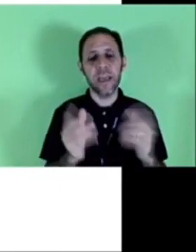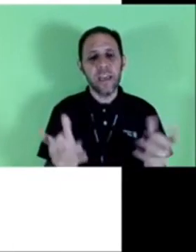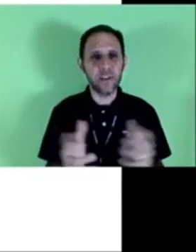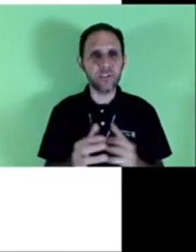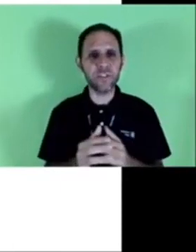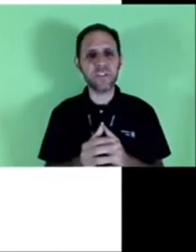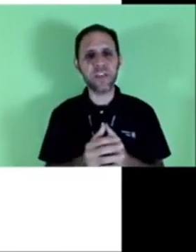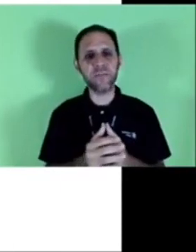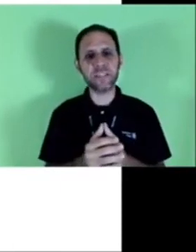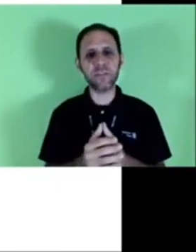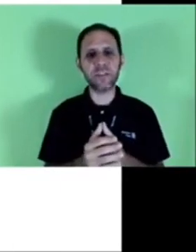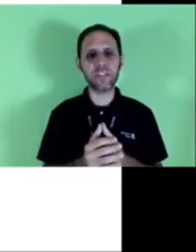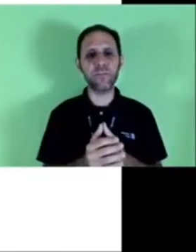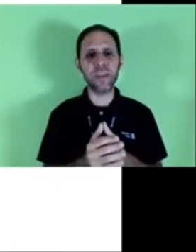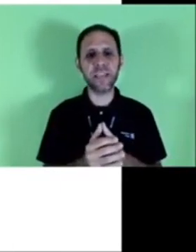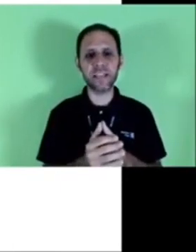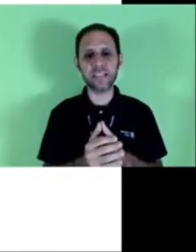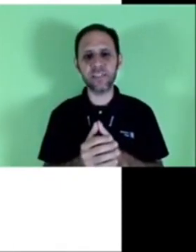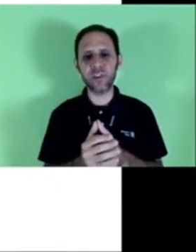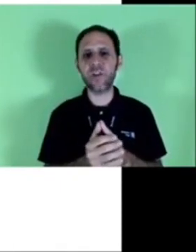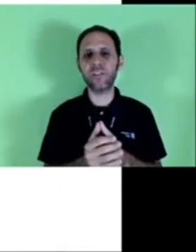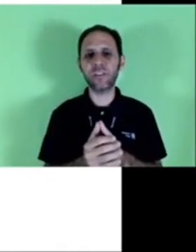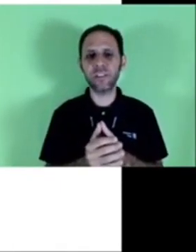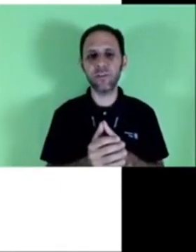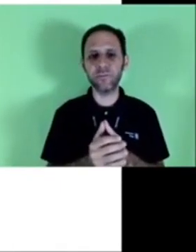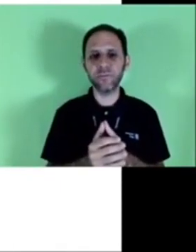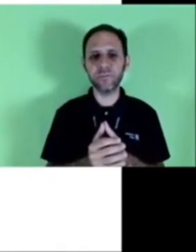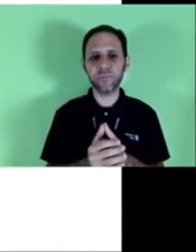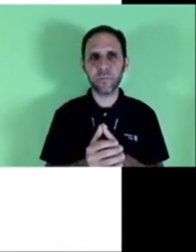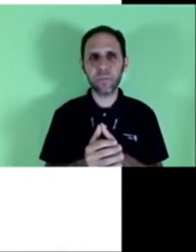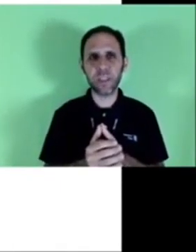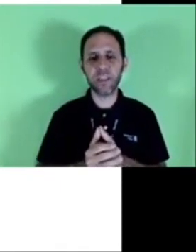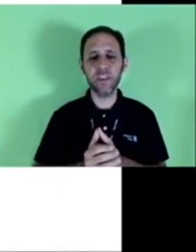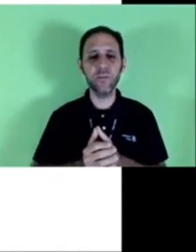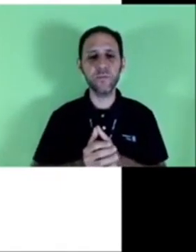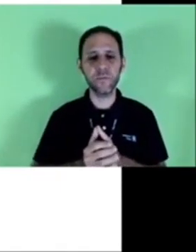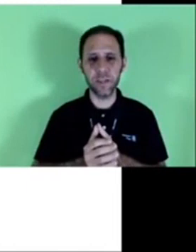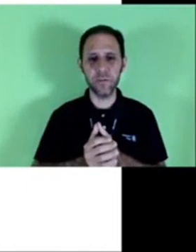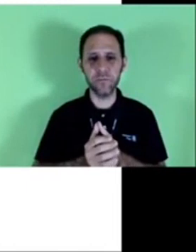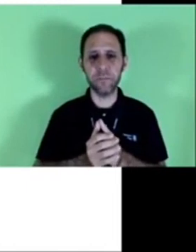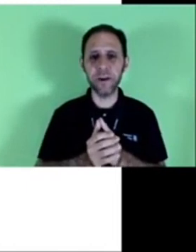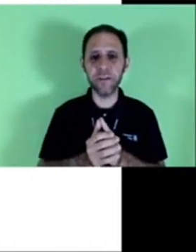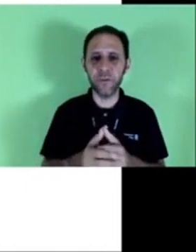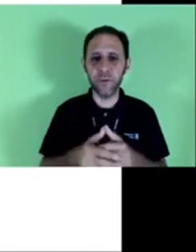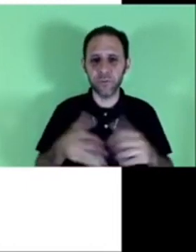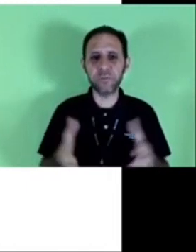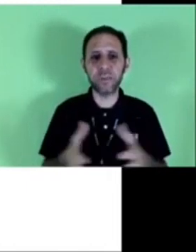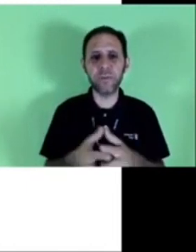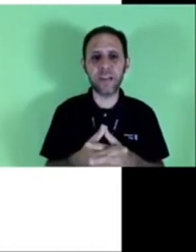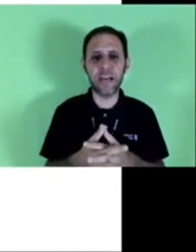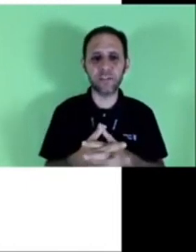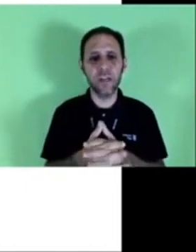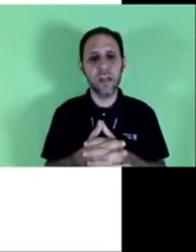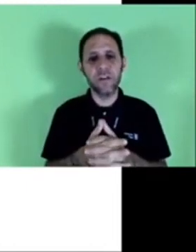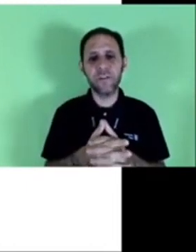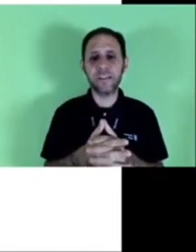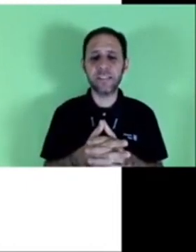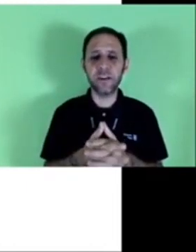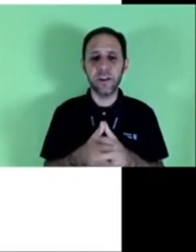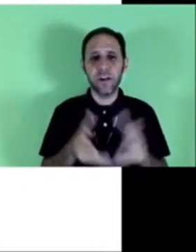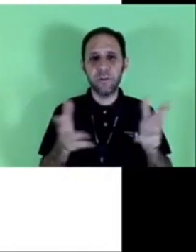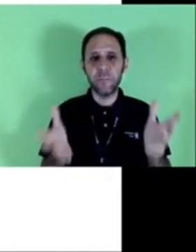Inclusive teve uma situação bem interessante que aconteceu, que um filho e uma mãe foram no tabelonato